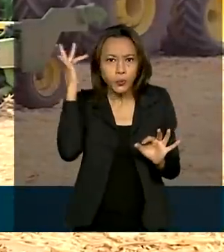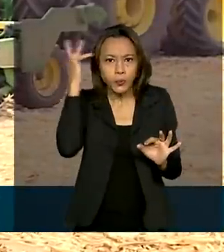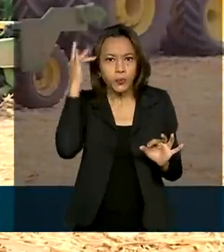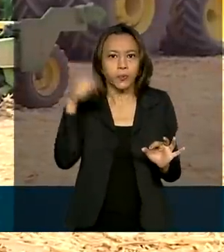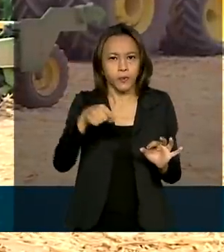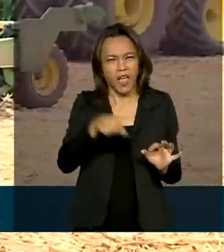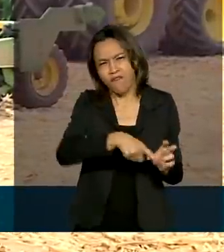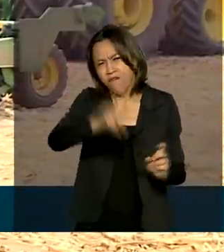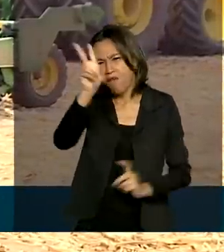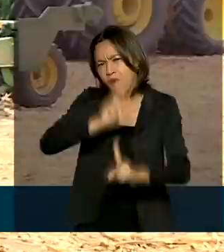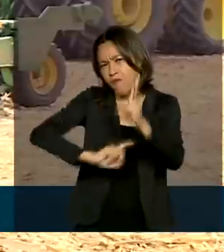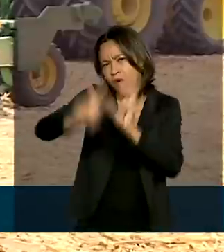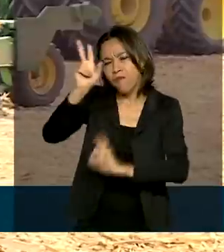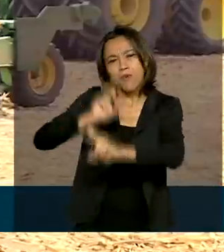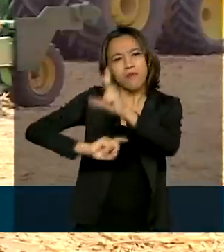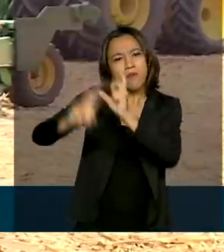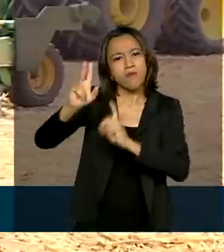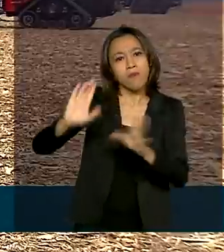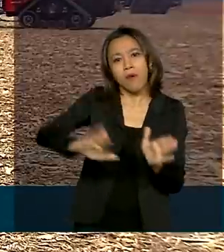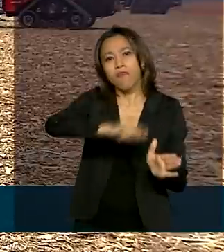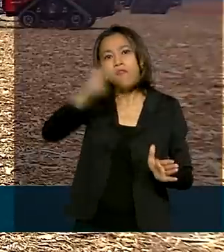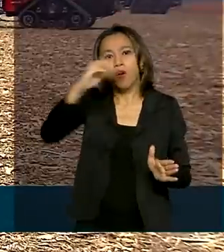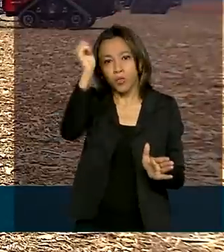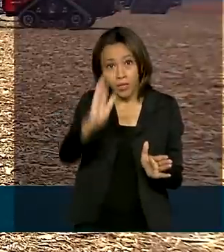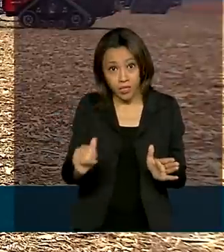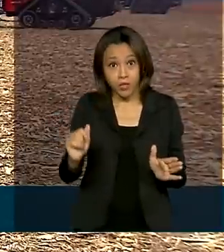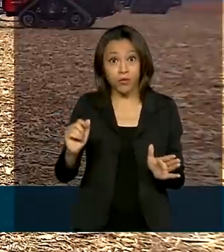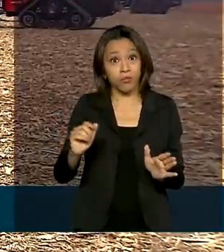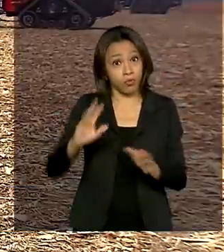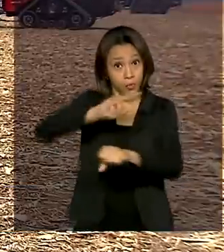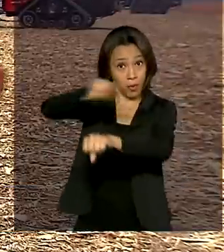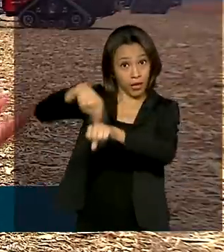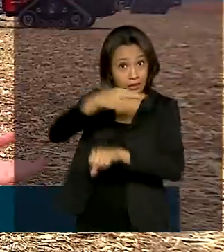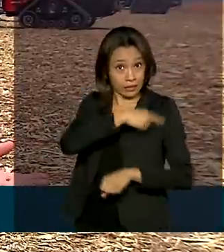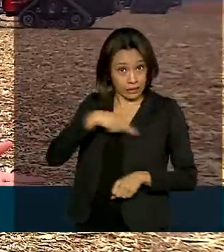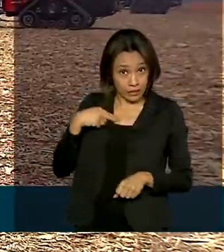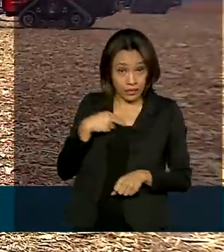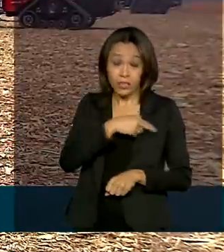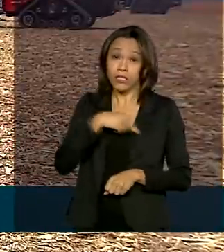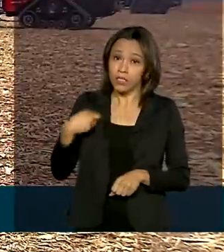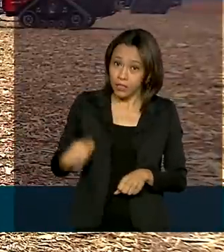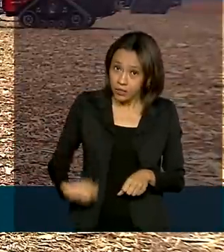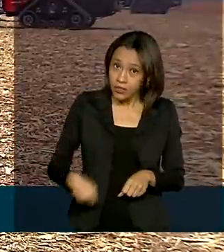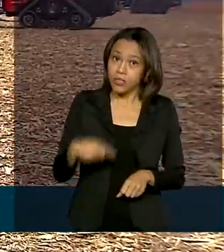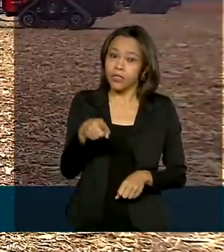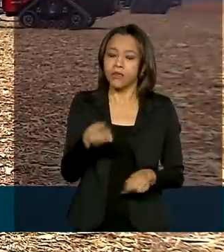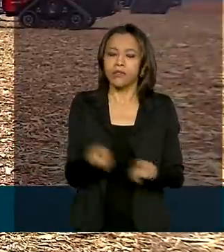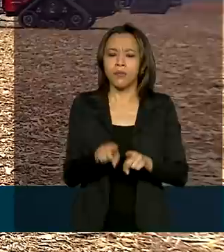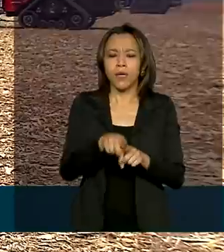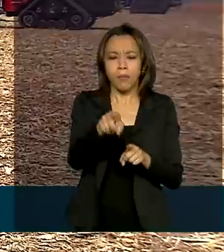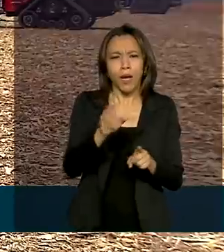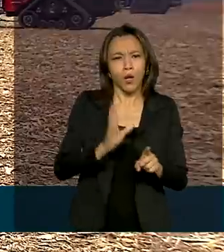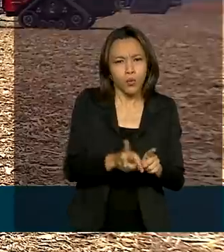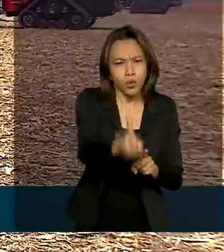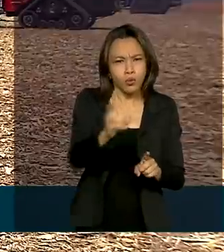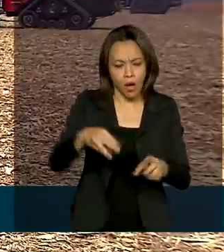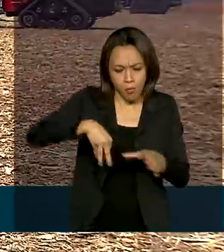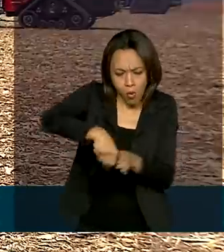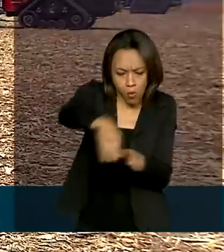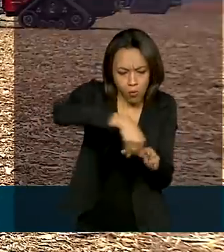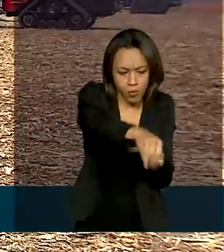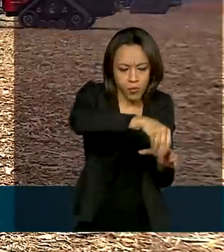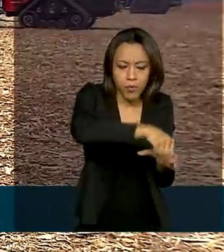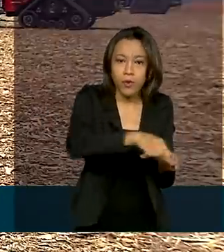totalmente exportado, boa parte para a China. E para garantir o plantio, a colheita e a comercialização da produção, os